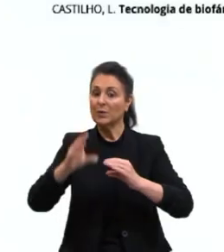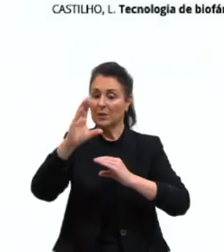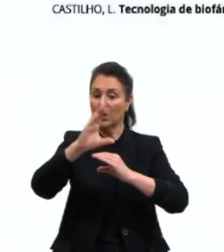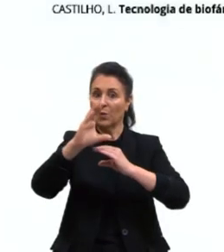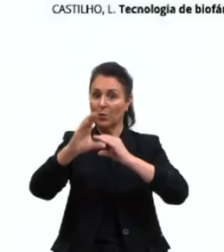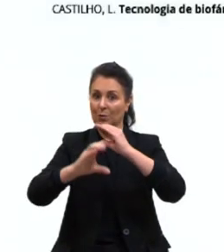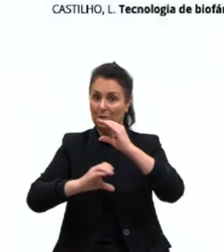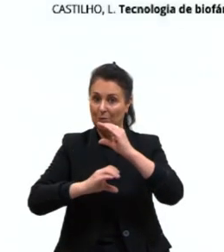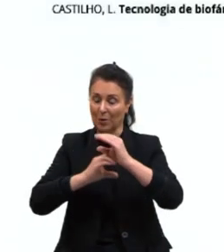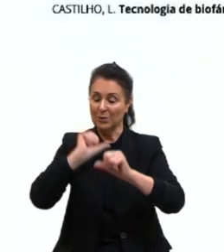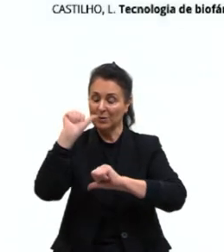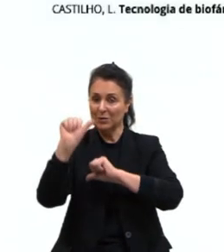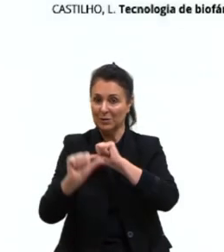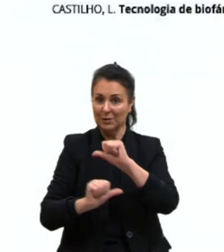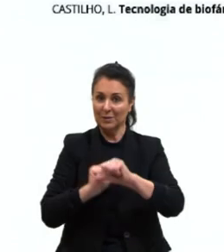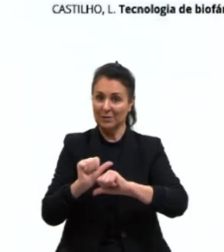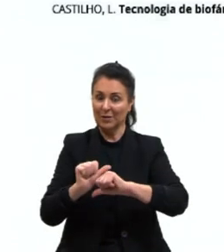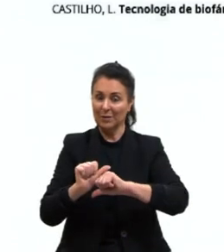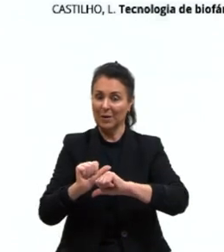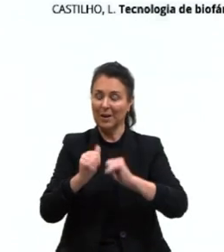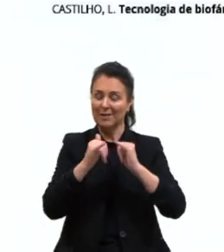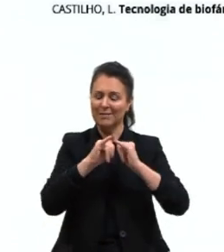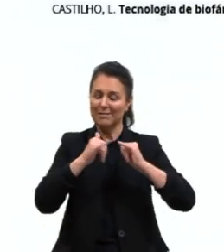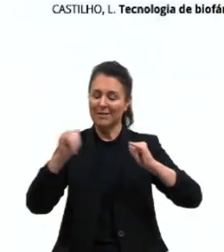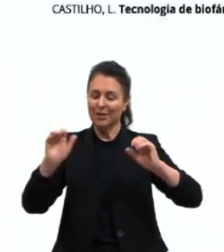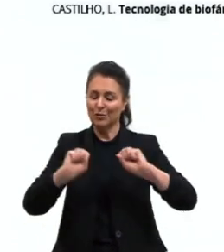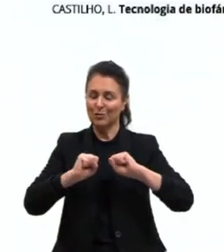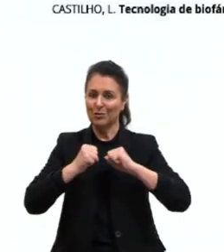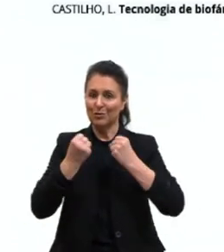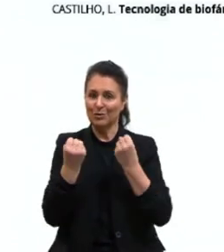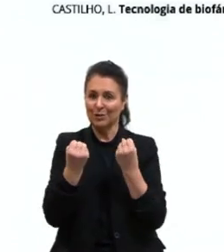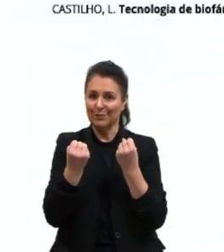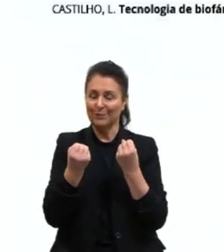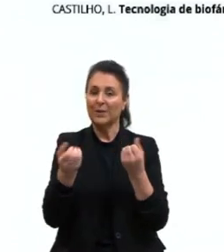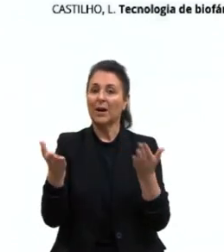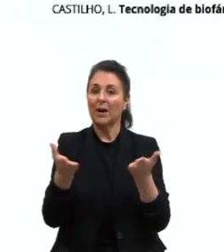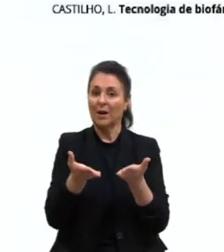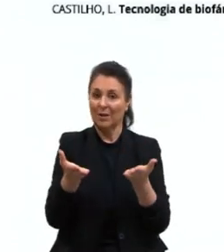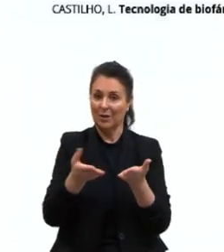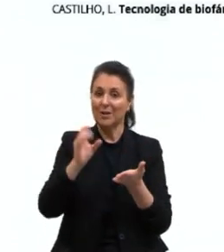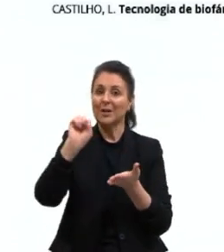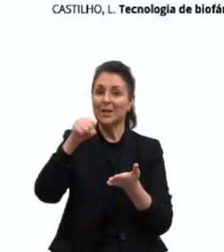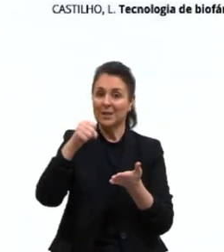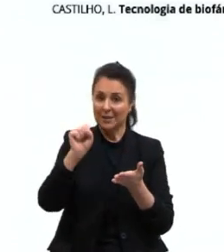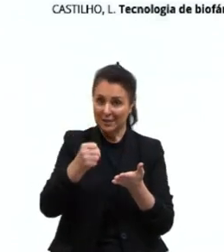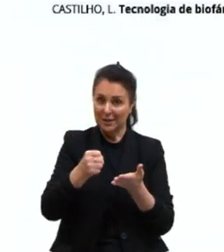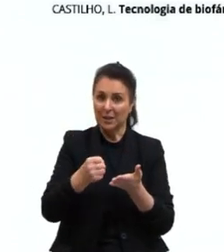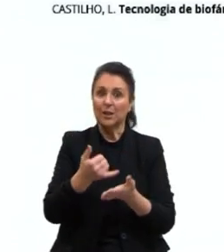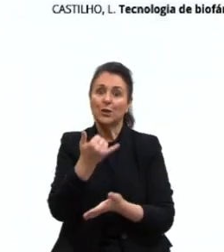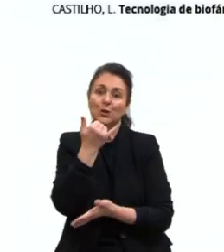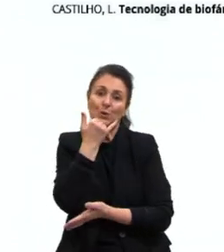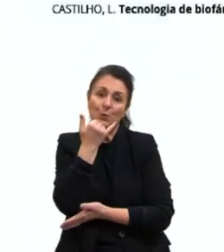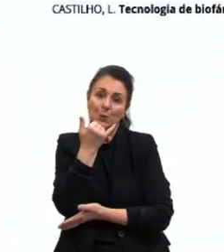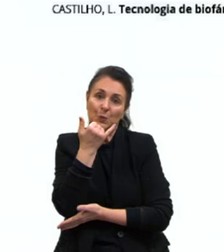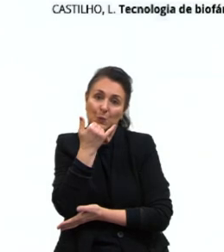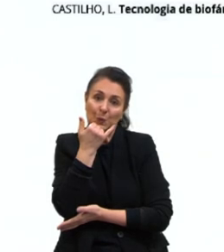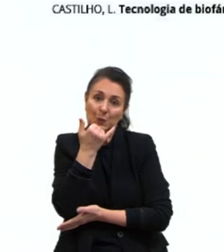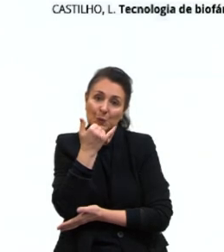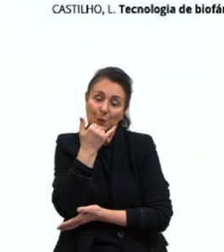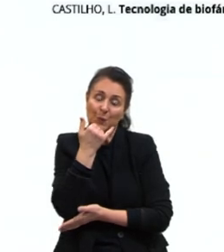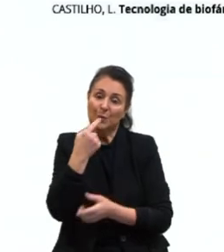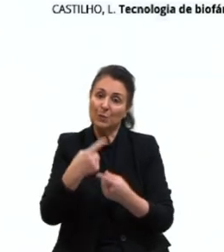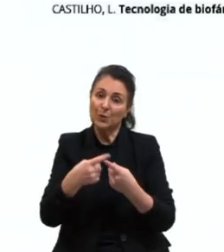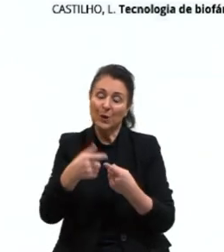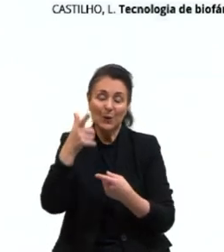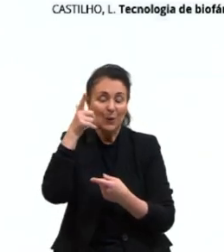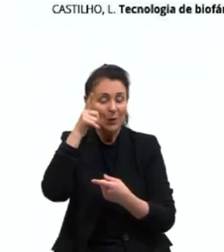transformar em energia. Agora sim, né? Agora estou desculpada, ficou lá a minha dívida paga